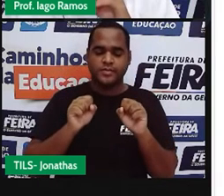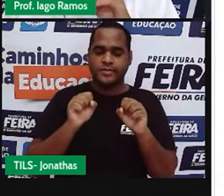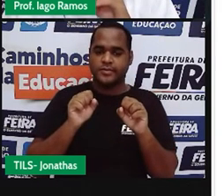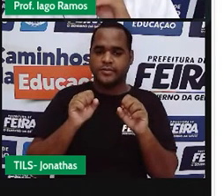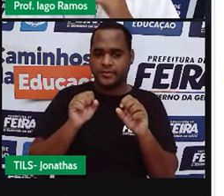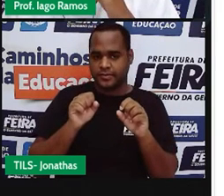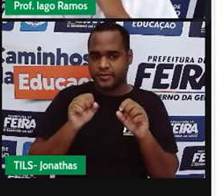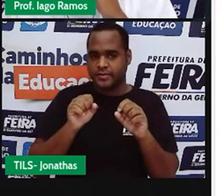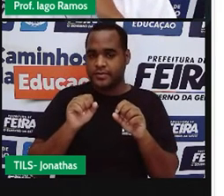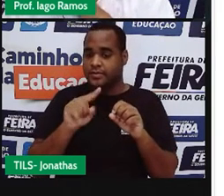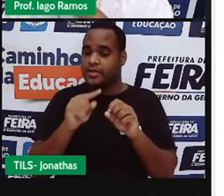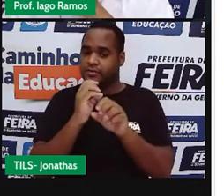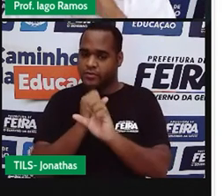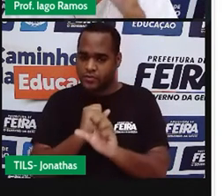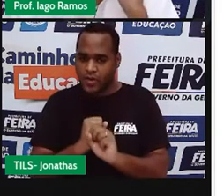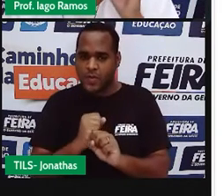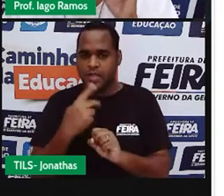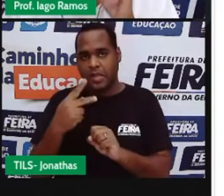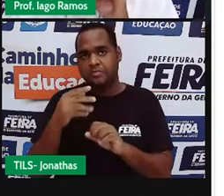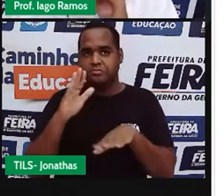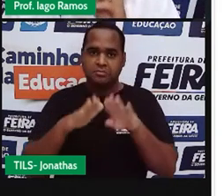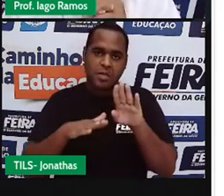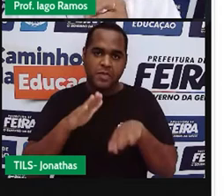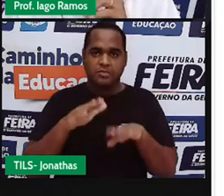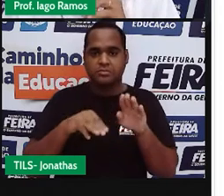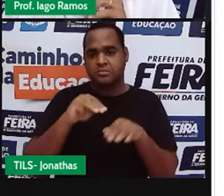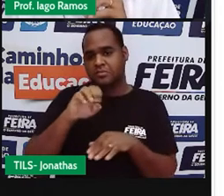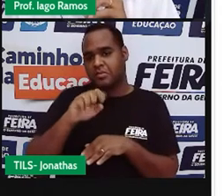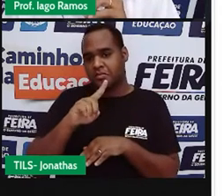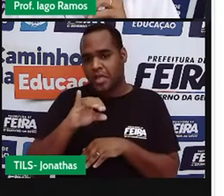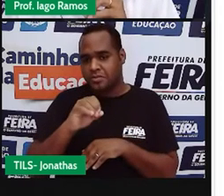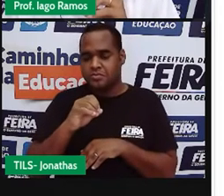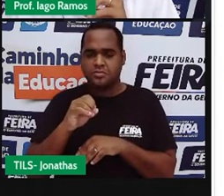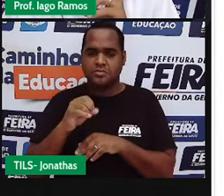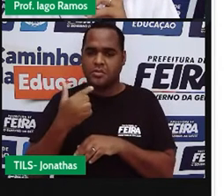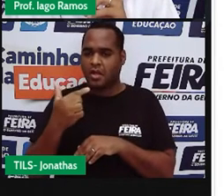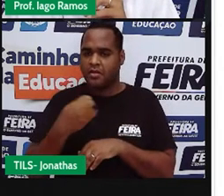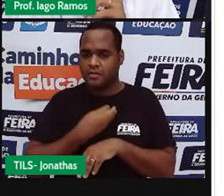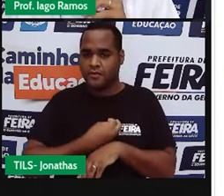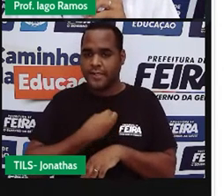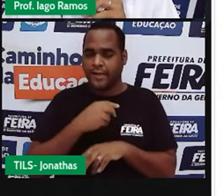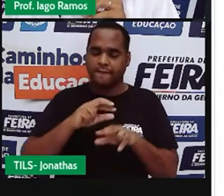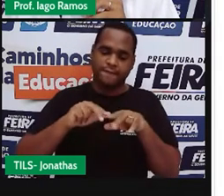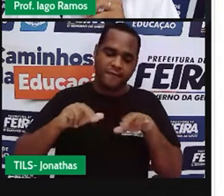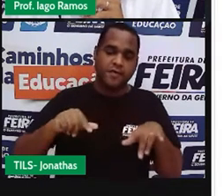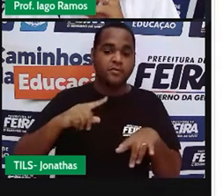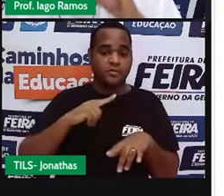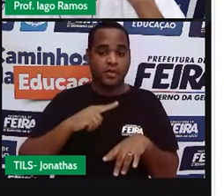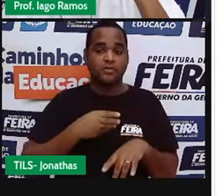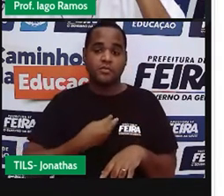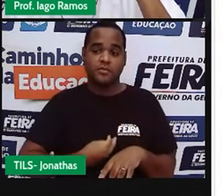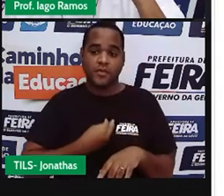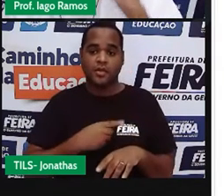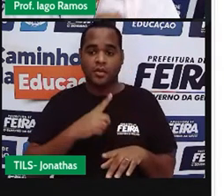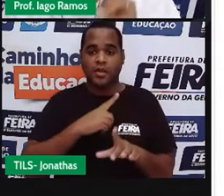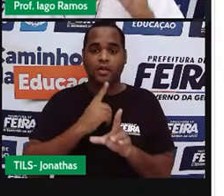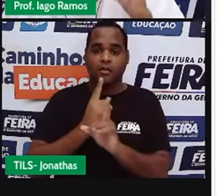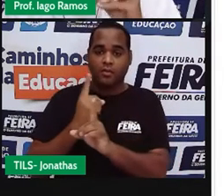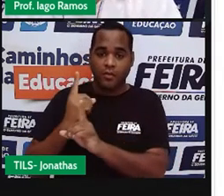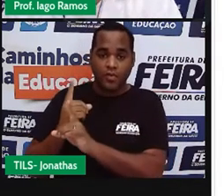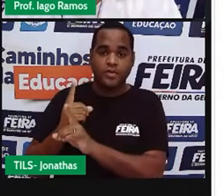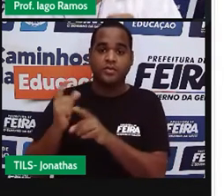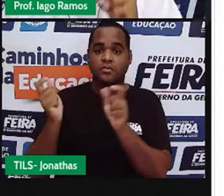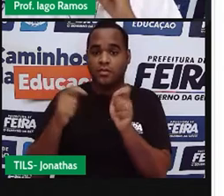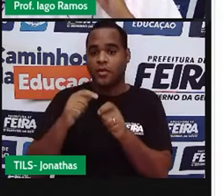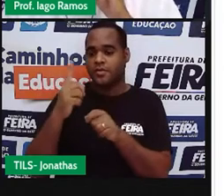poço ficar no ponto médio. Não existe. Existem várias maneiras do poço